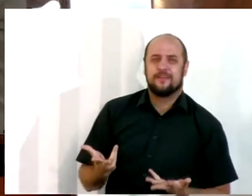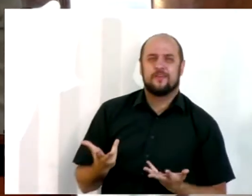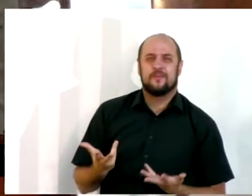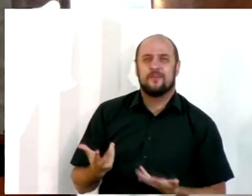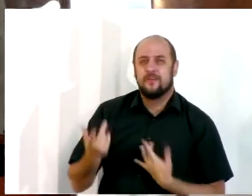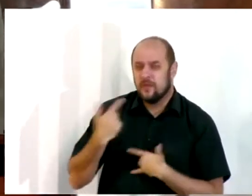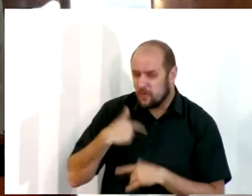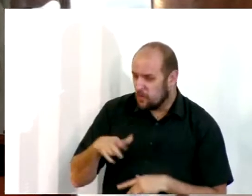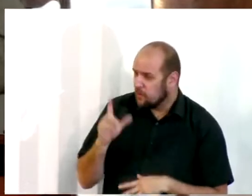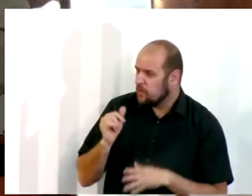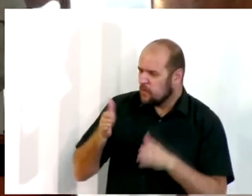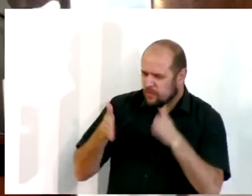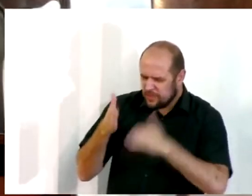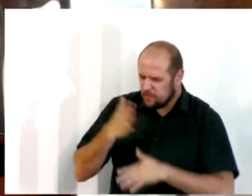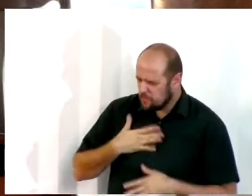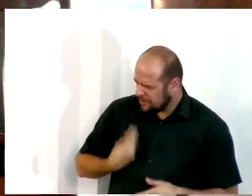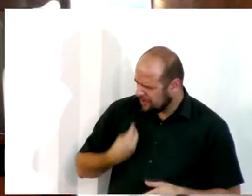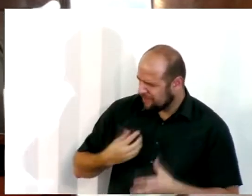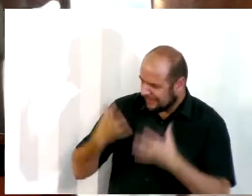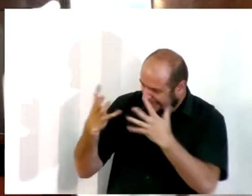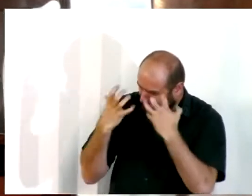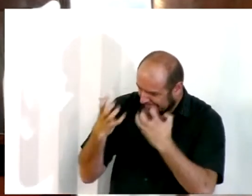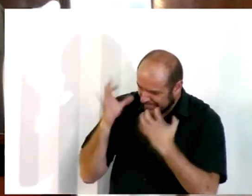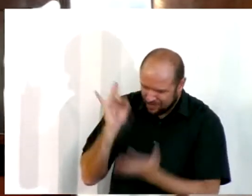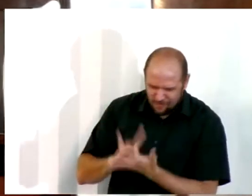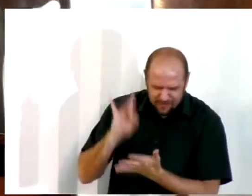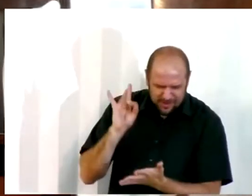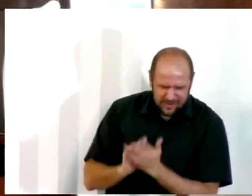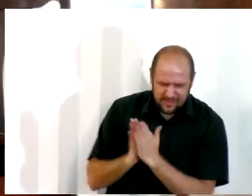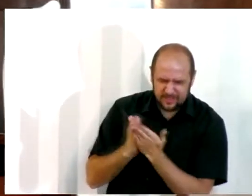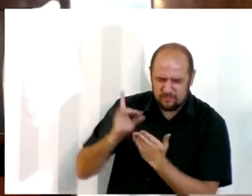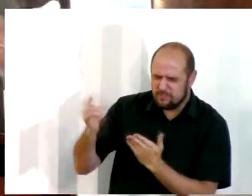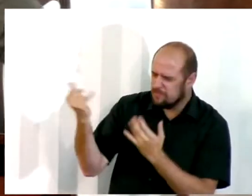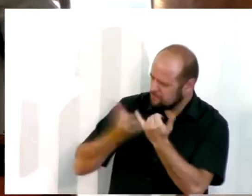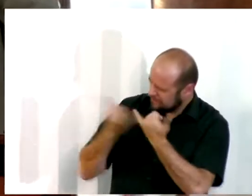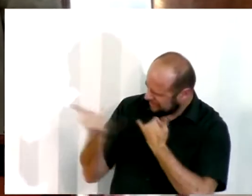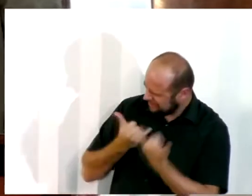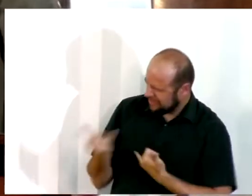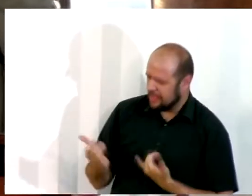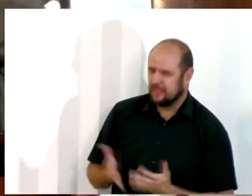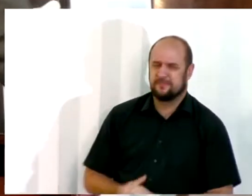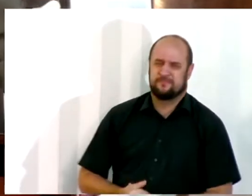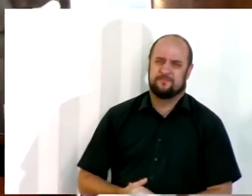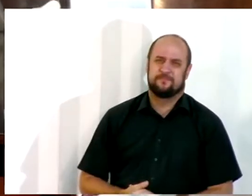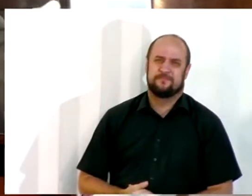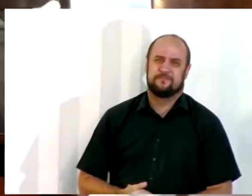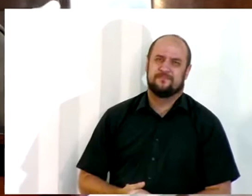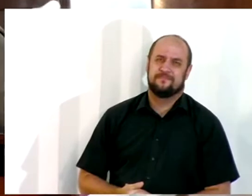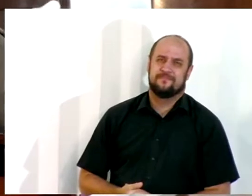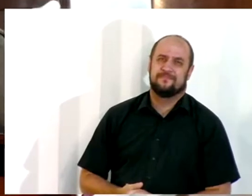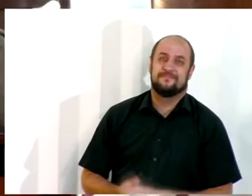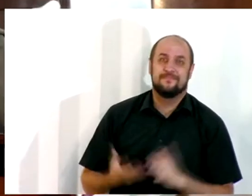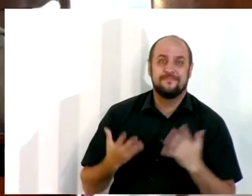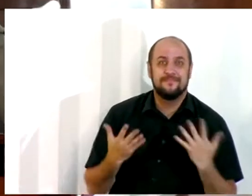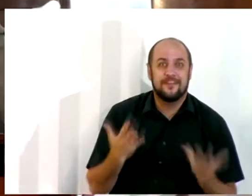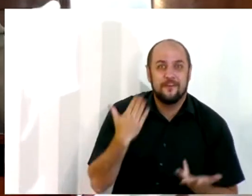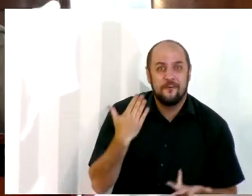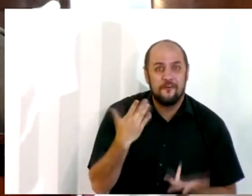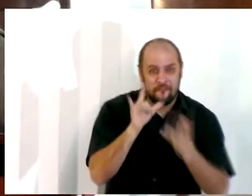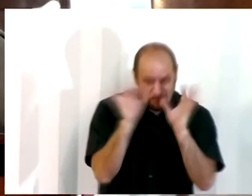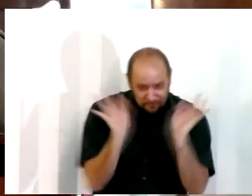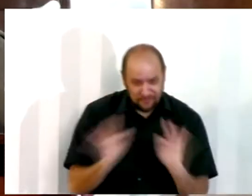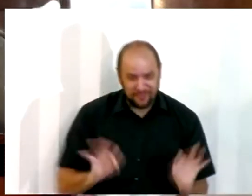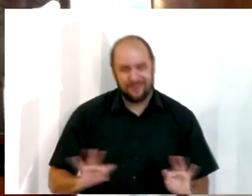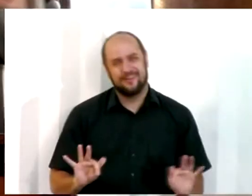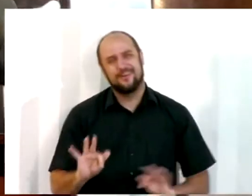investisse um tempo na minha vida. Eu quero ouvir a palavra de Deus. Foi isso, irmãos, que aquele povo